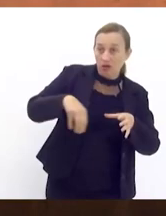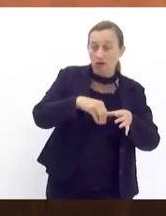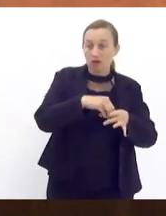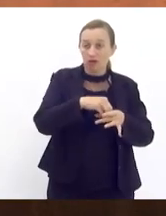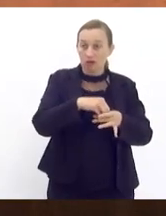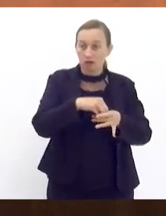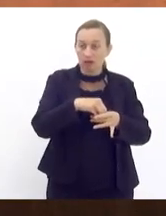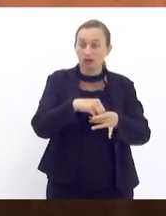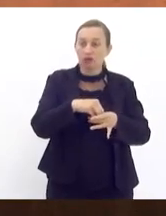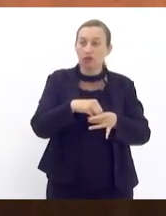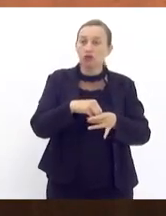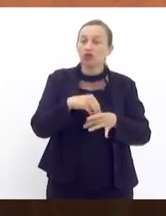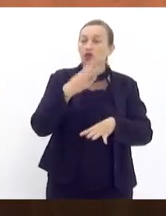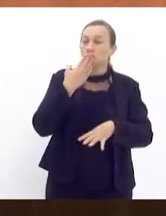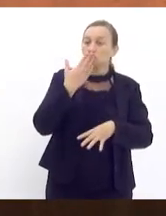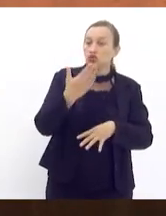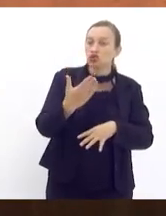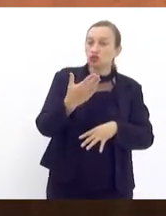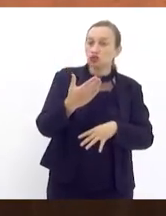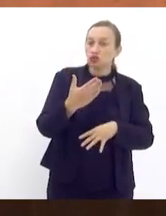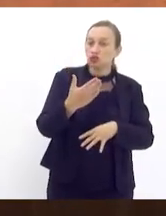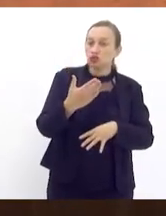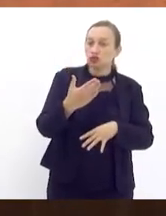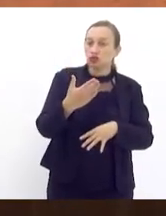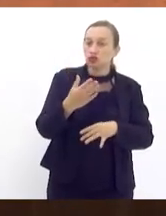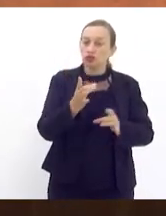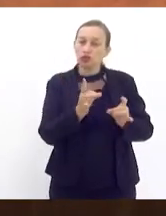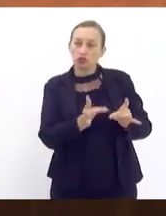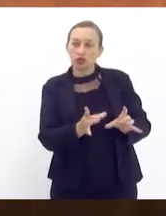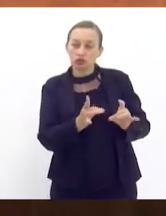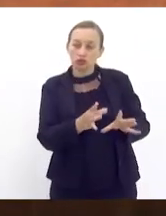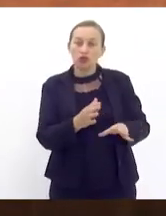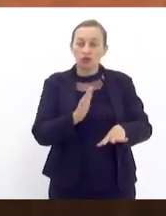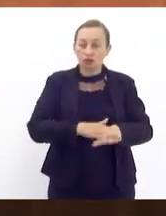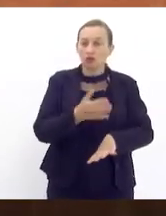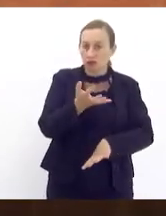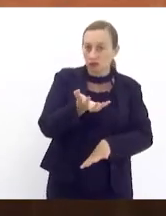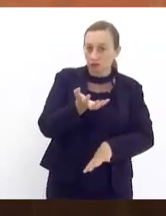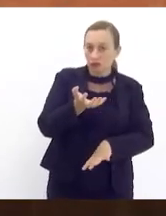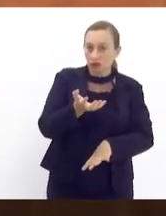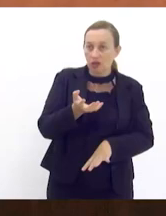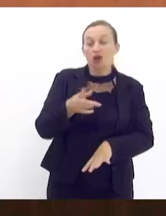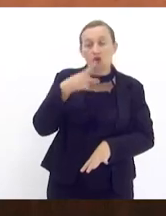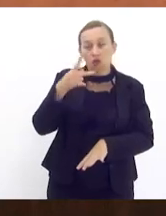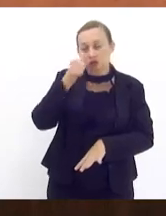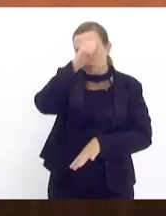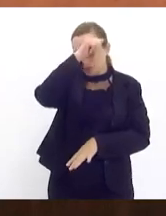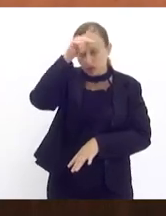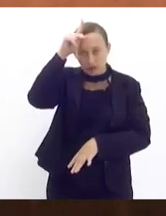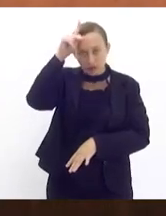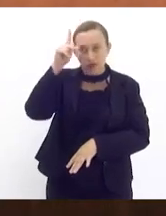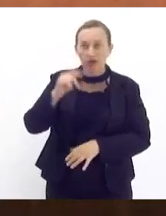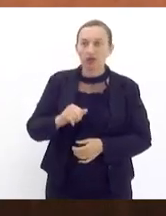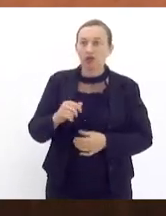nesse tipo de privatização eu quero mais eu disse ao prefeito que privatizar ali